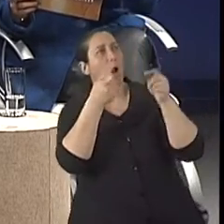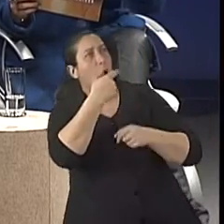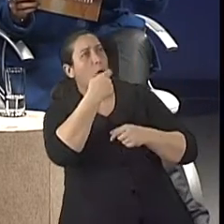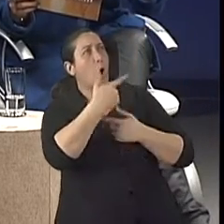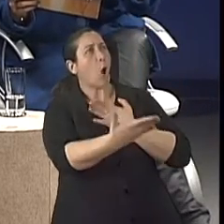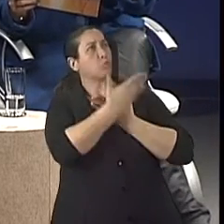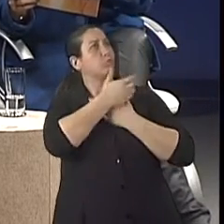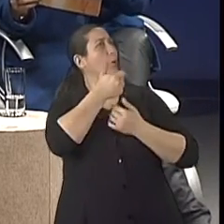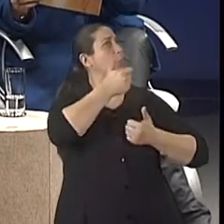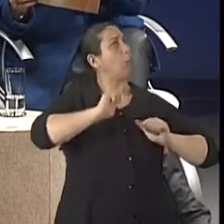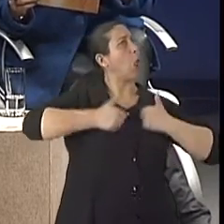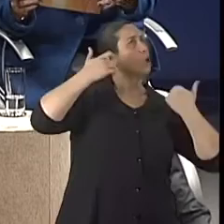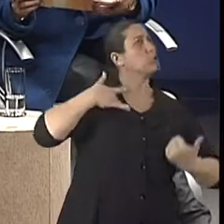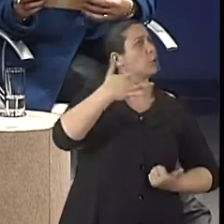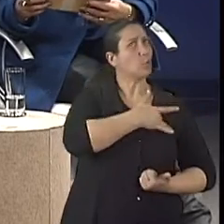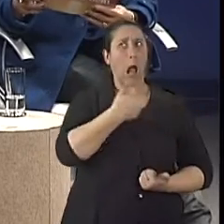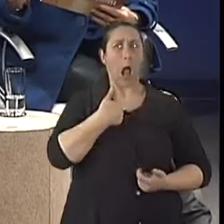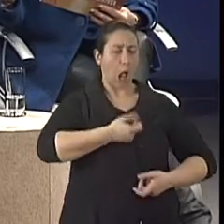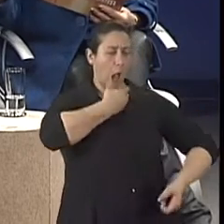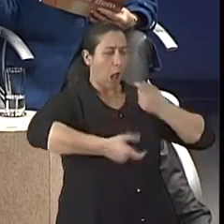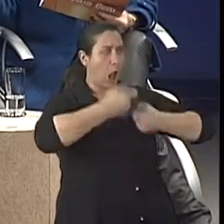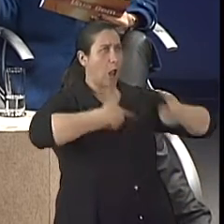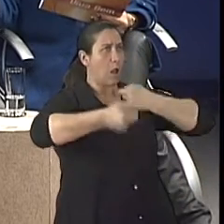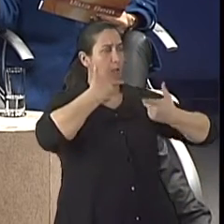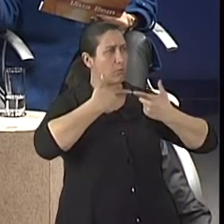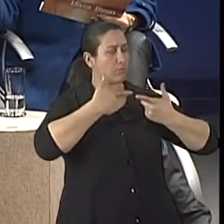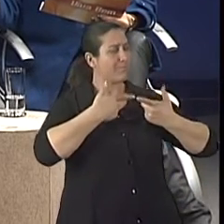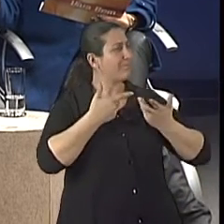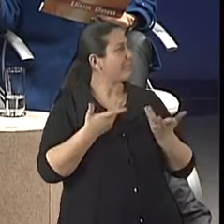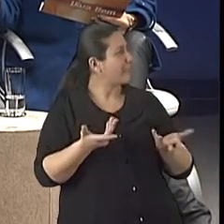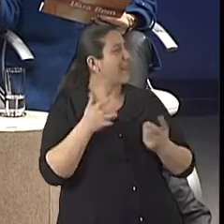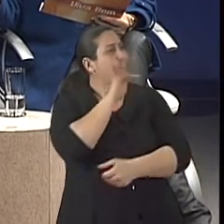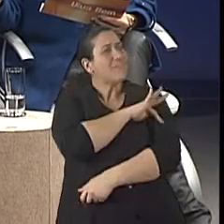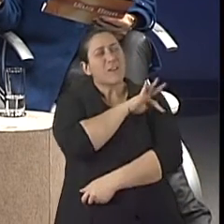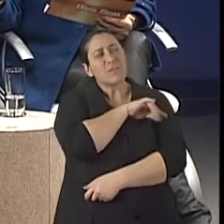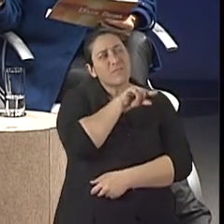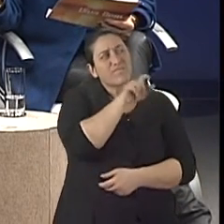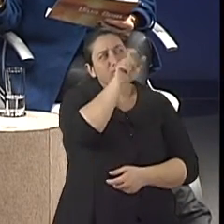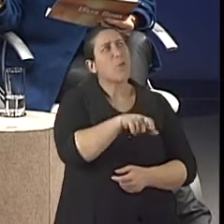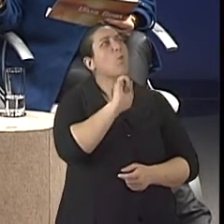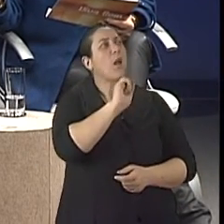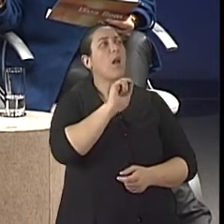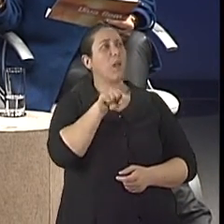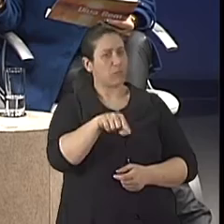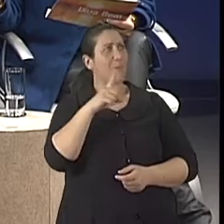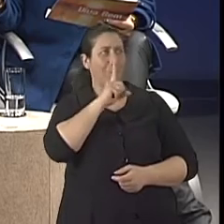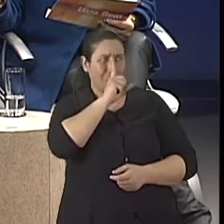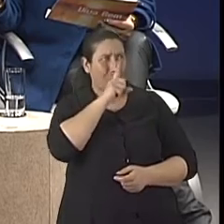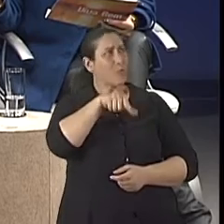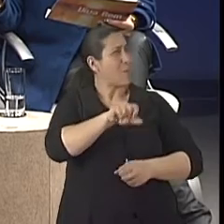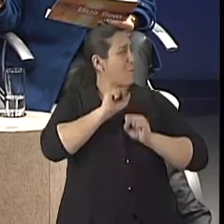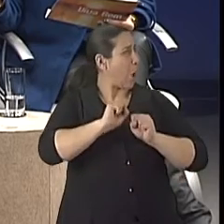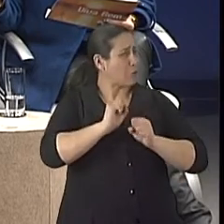medo de ficar muito velha, então eu vou tomando muitas coisas. Para o farmacêutico, isto é uma bomba relógio, né, dentro da pessoa,